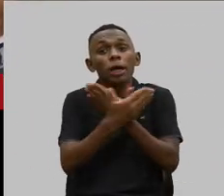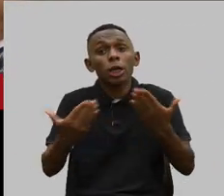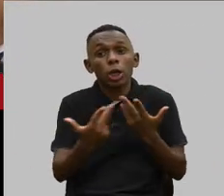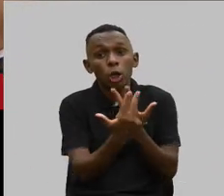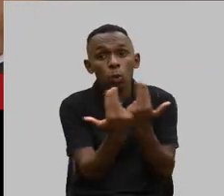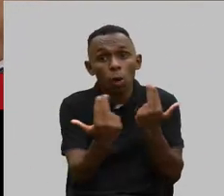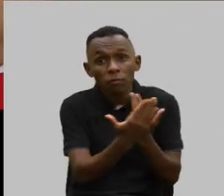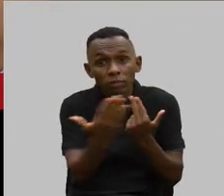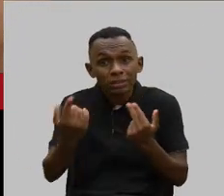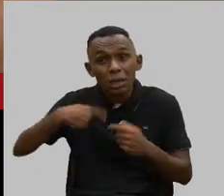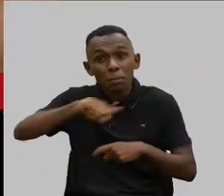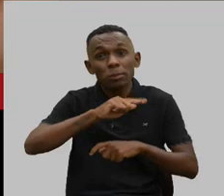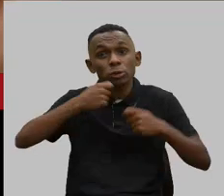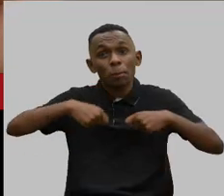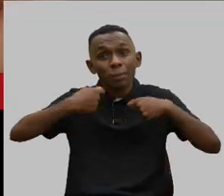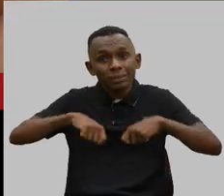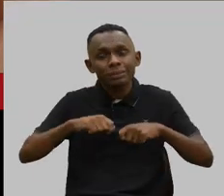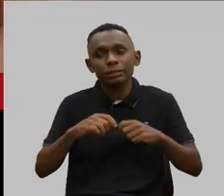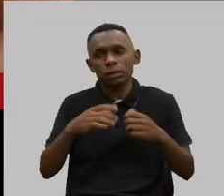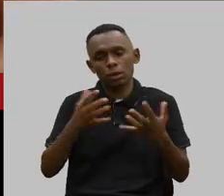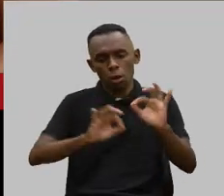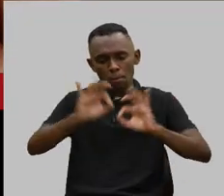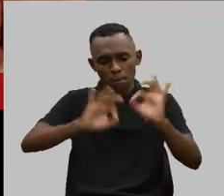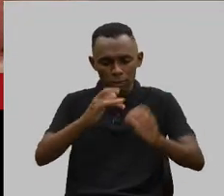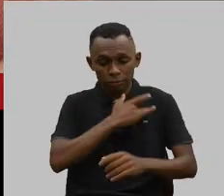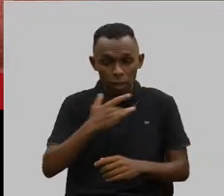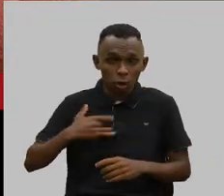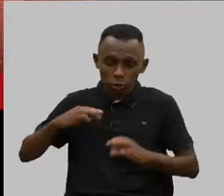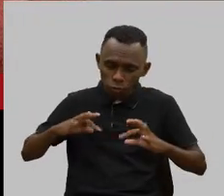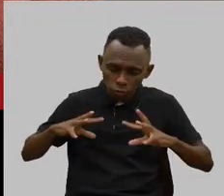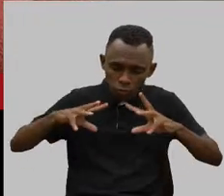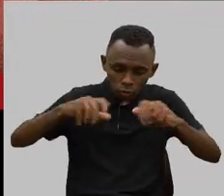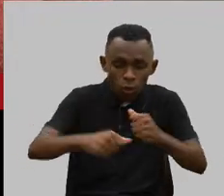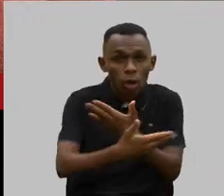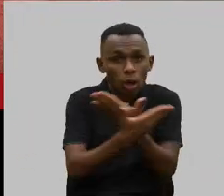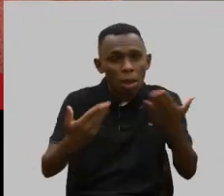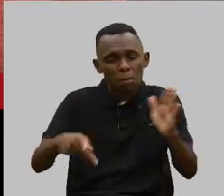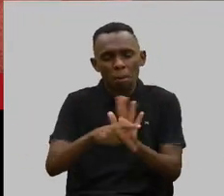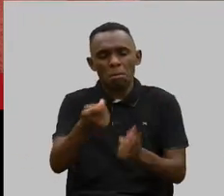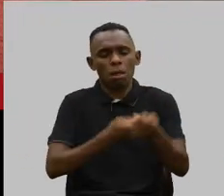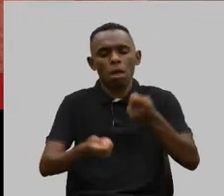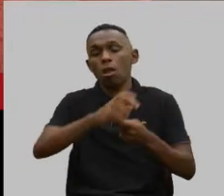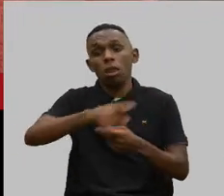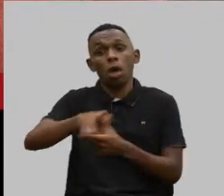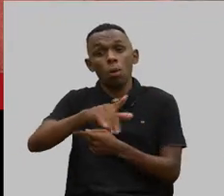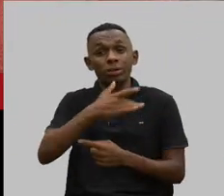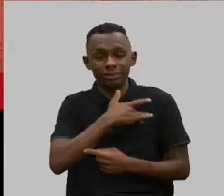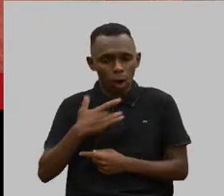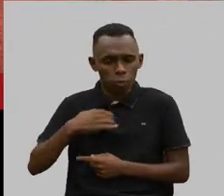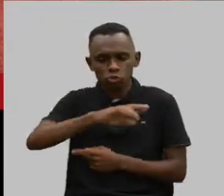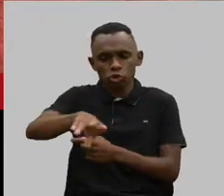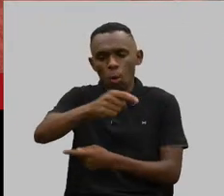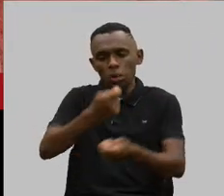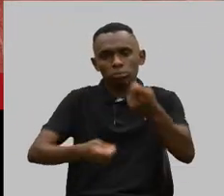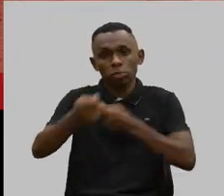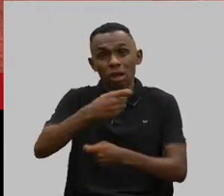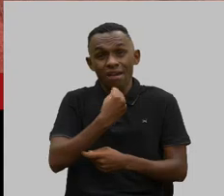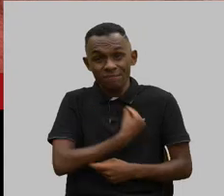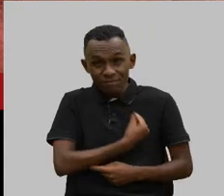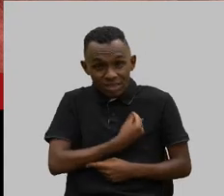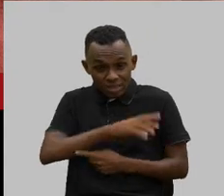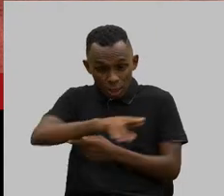pessoas que precisam do plano de saúde sejam tratados com mercadorias saúde não é mercadoria vida não é